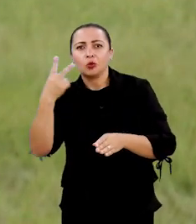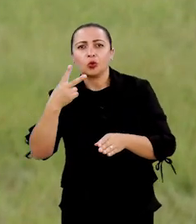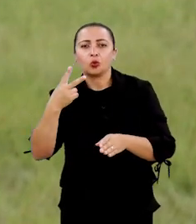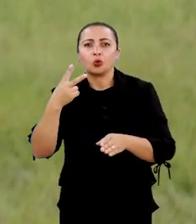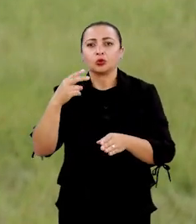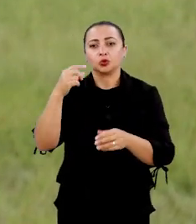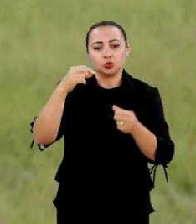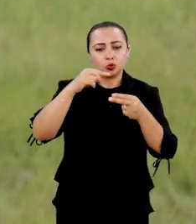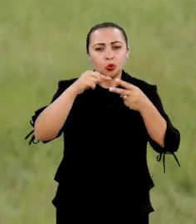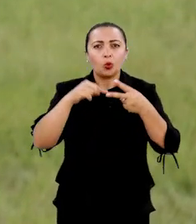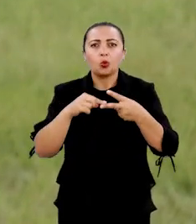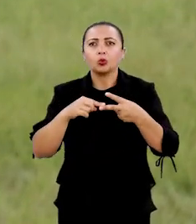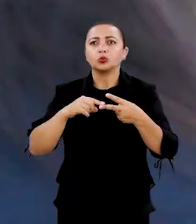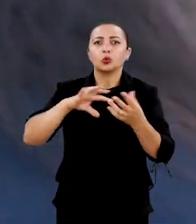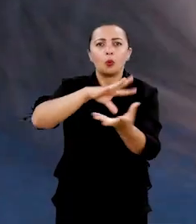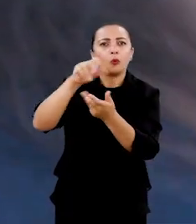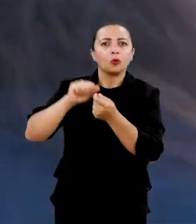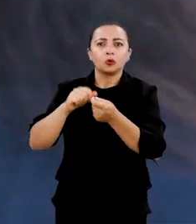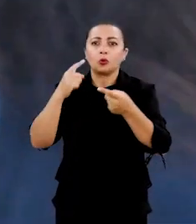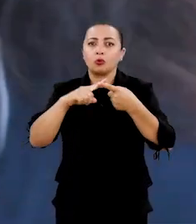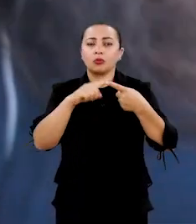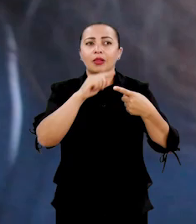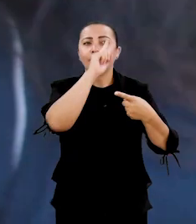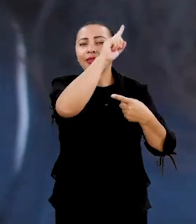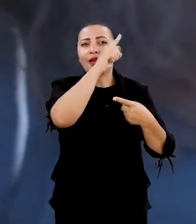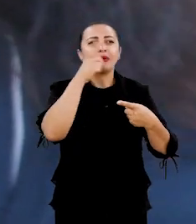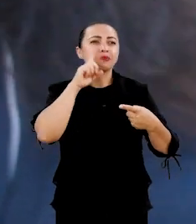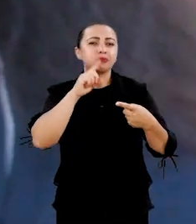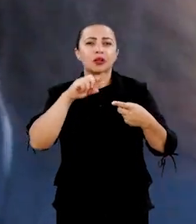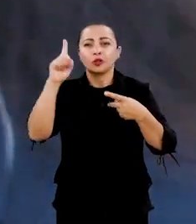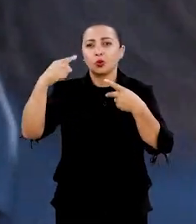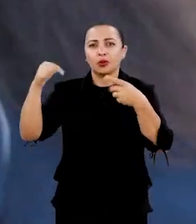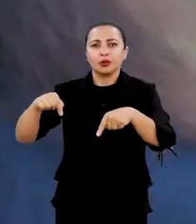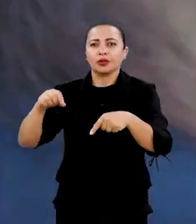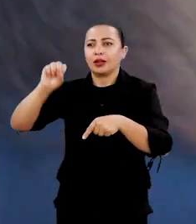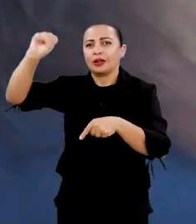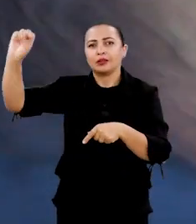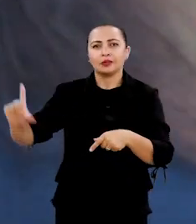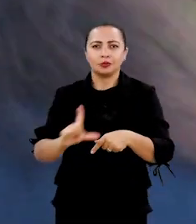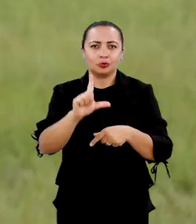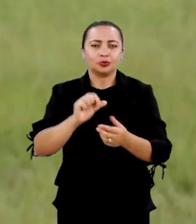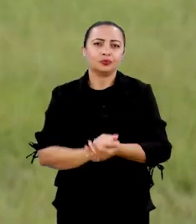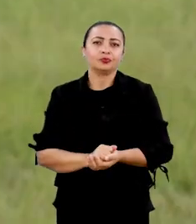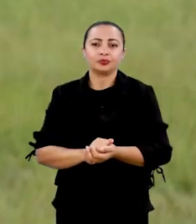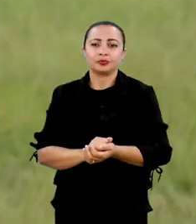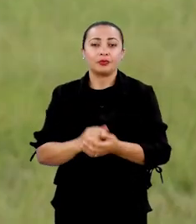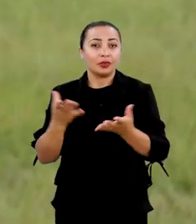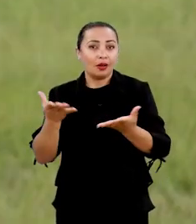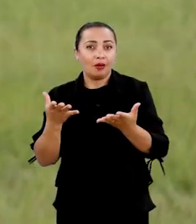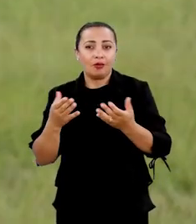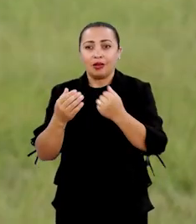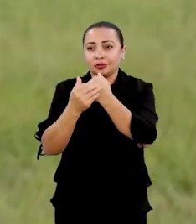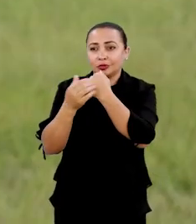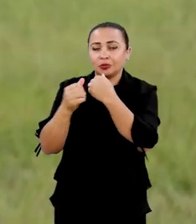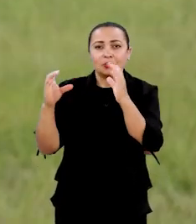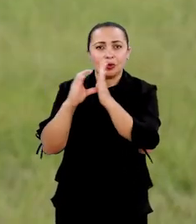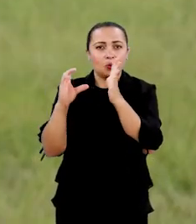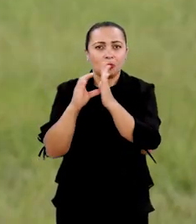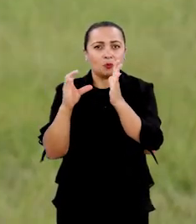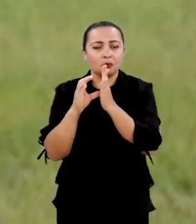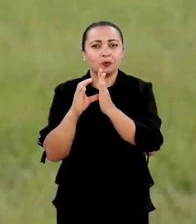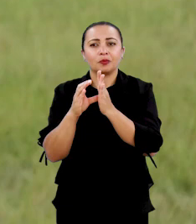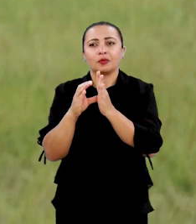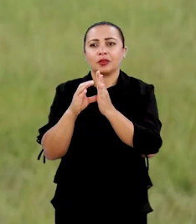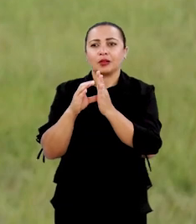dois equipamentos desses no mundo, certo? Um está instalado em Christmas Island e o outro está instalado aqui em São Luís. É o momento de chamar a